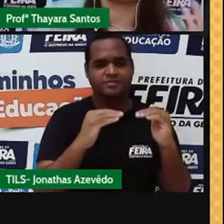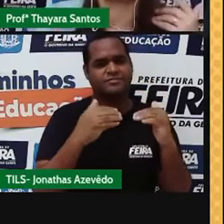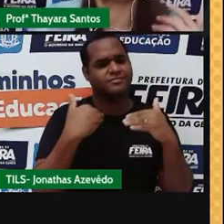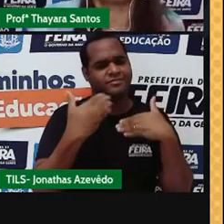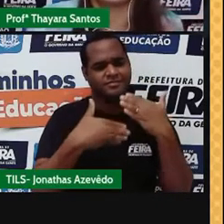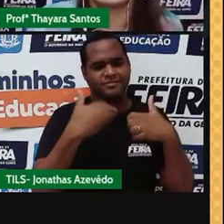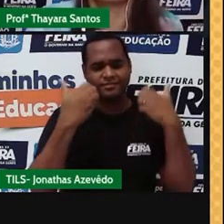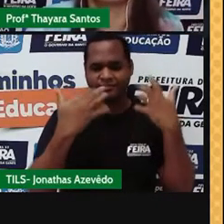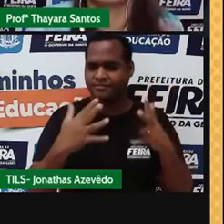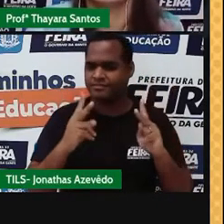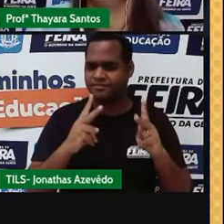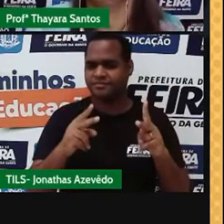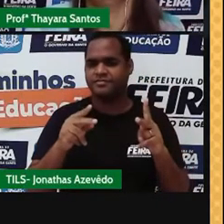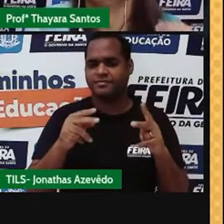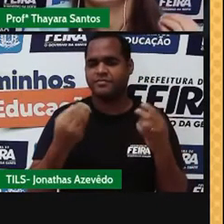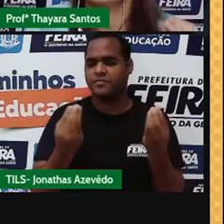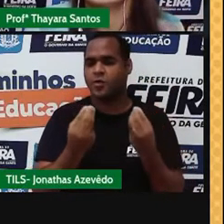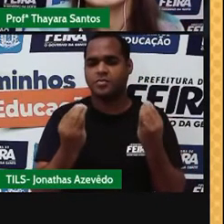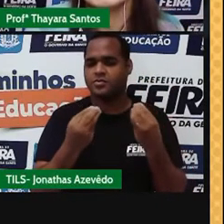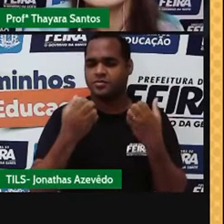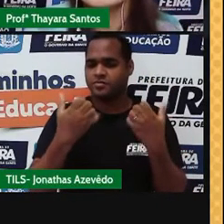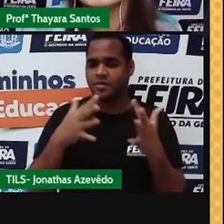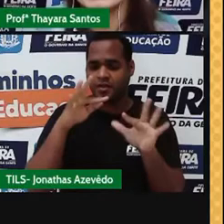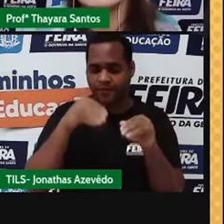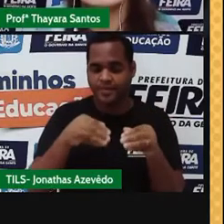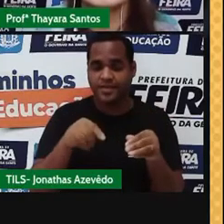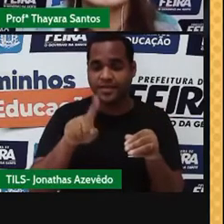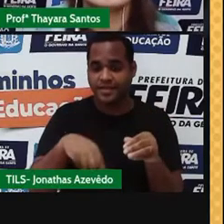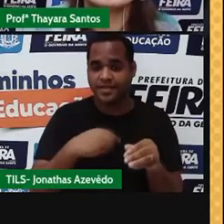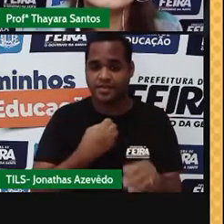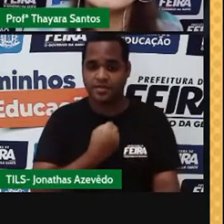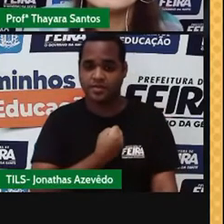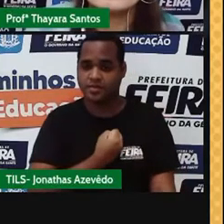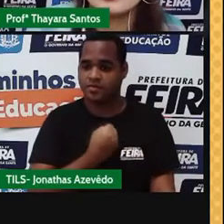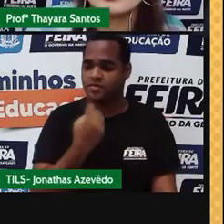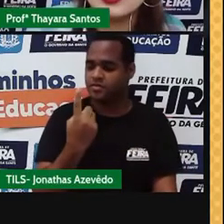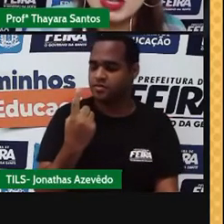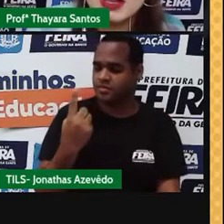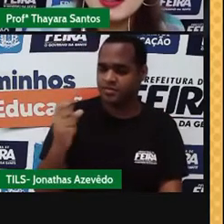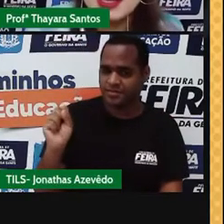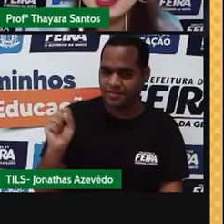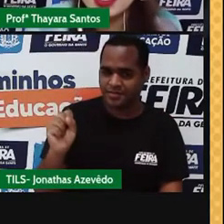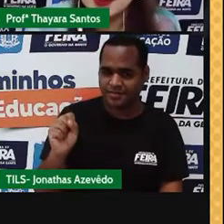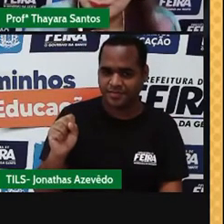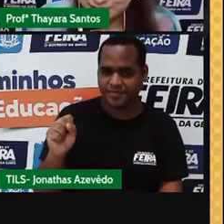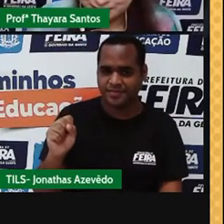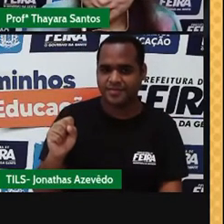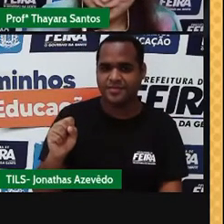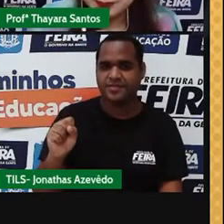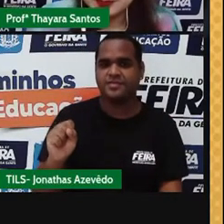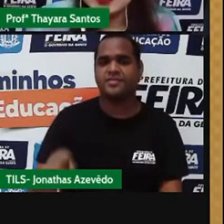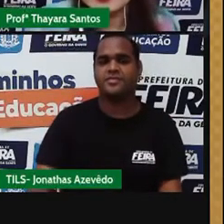assim vai até chegar naquele elemento químico que tem o número atômico 118, que é esse daqui.